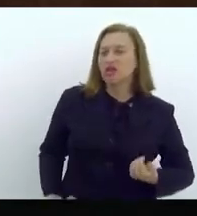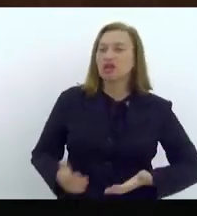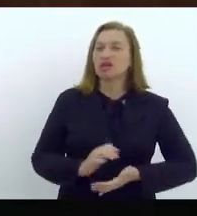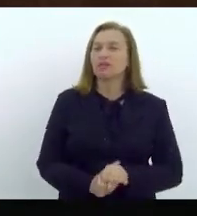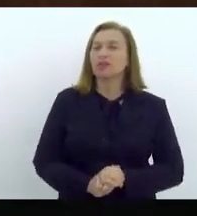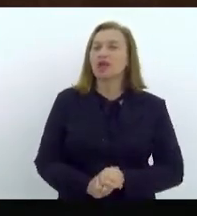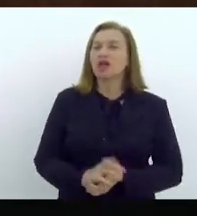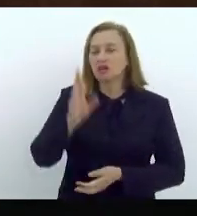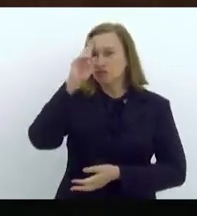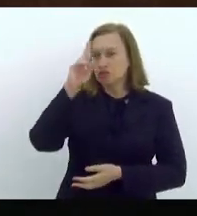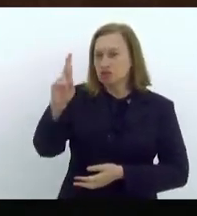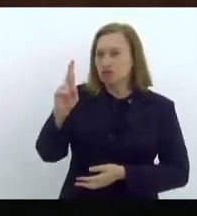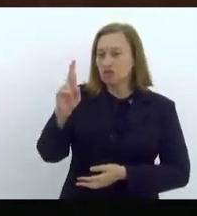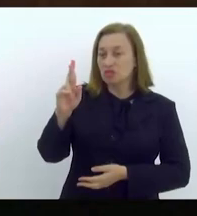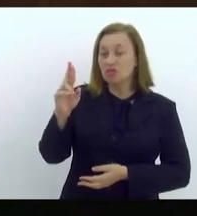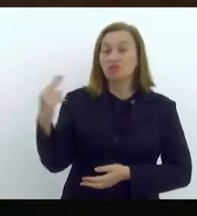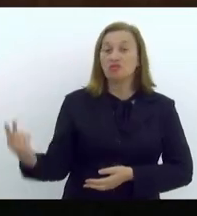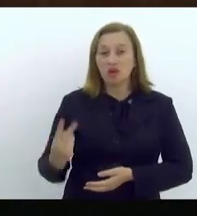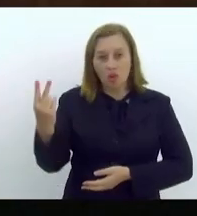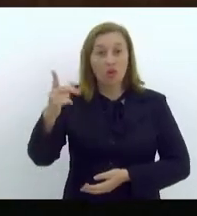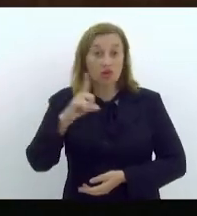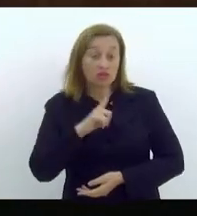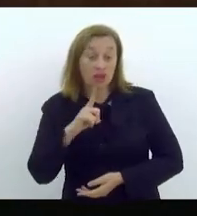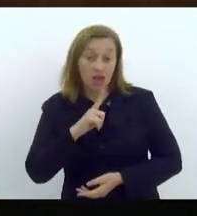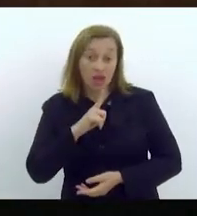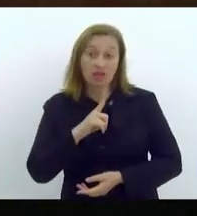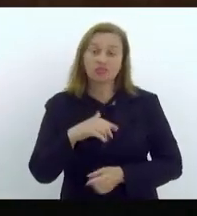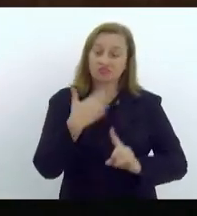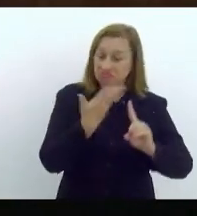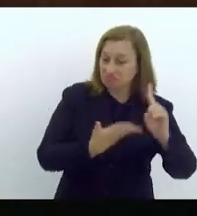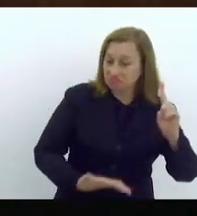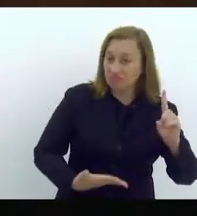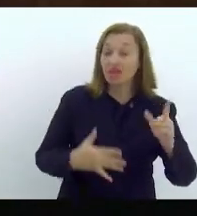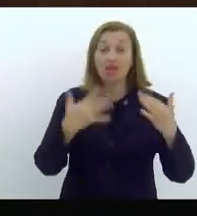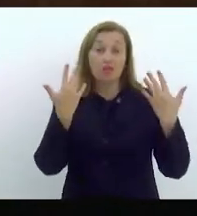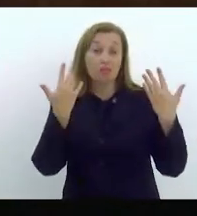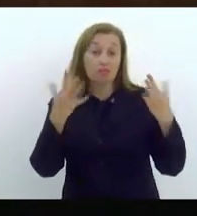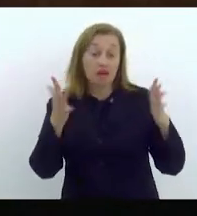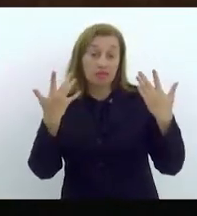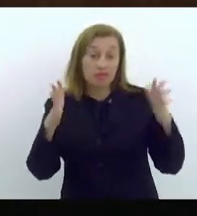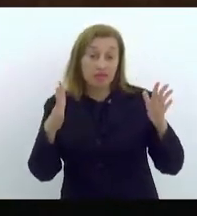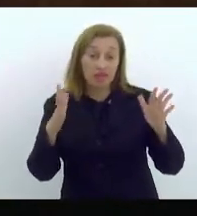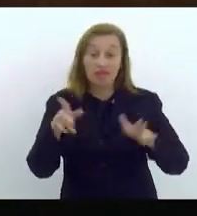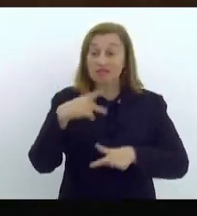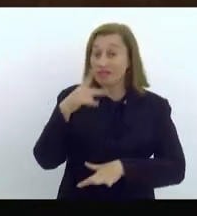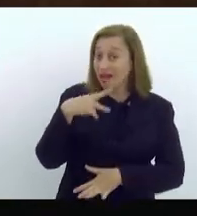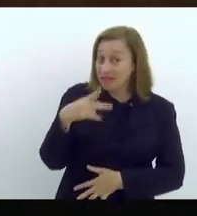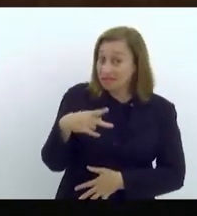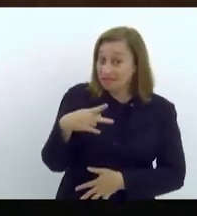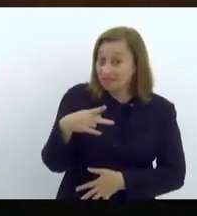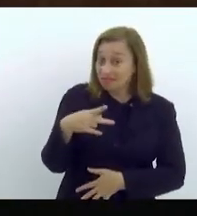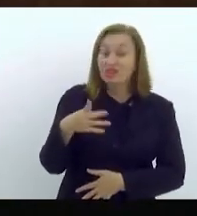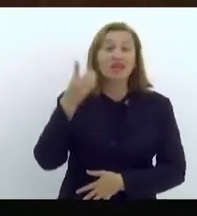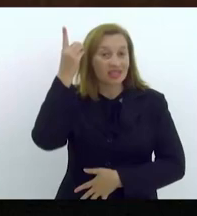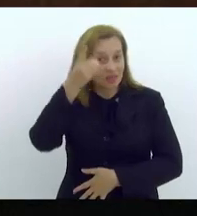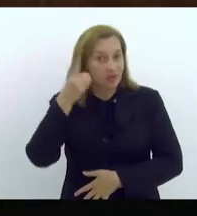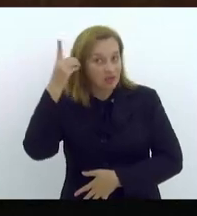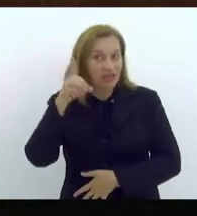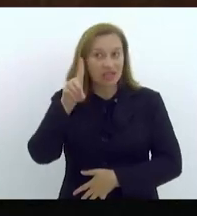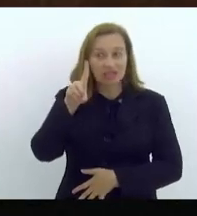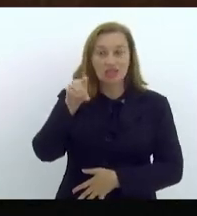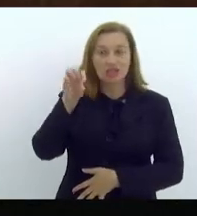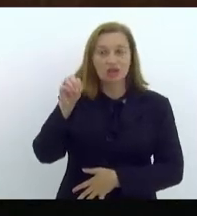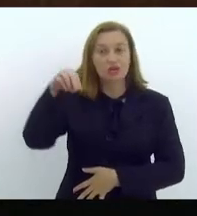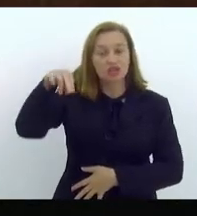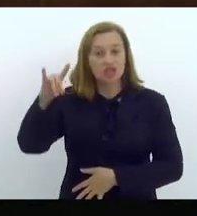dessa honraria. Quero parabenizar o senhor por isso e dizer que o deputado Dionísio Lins vai